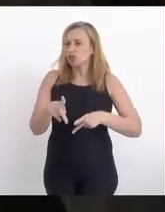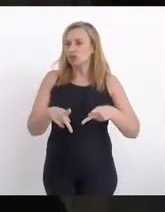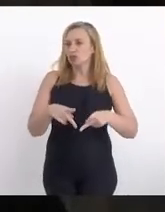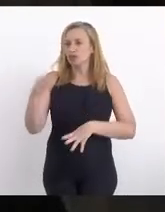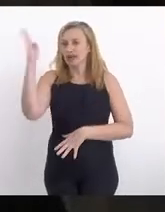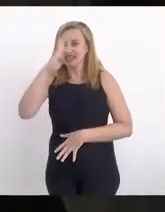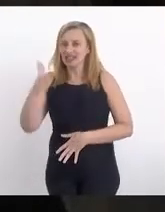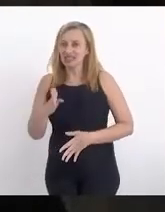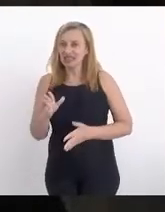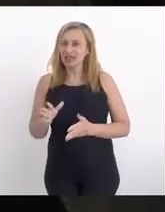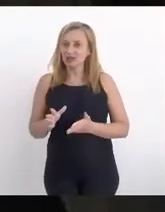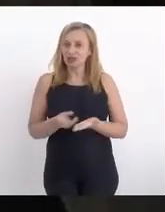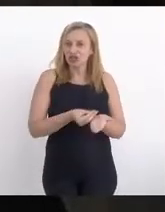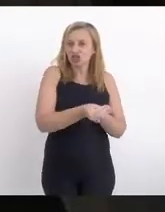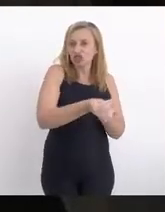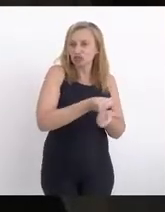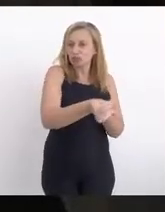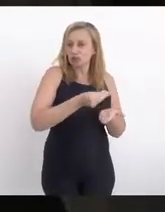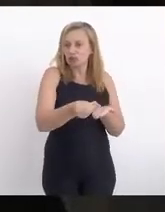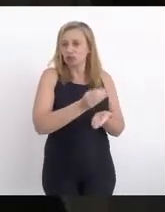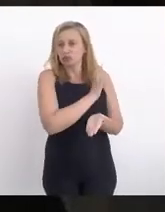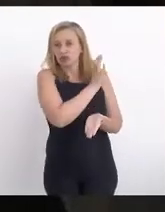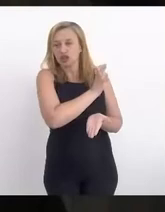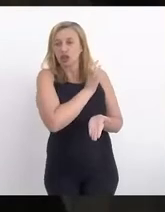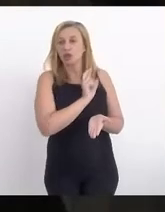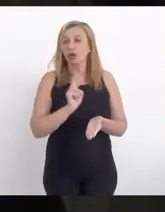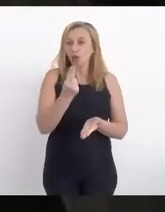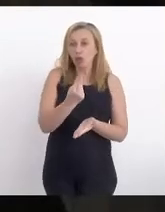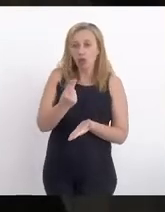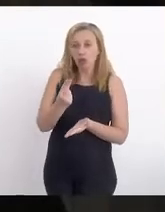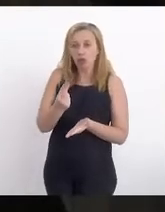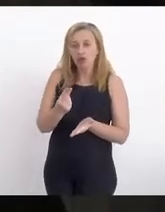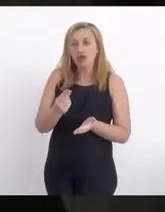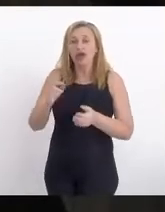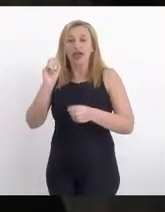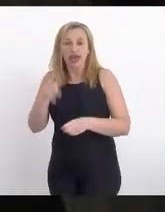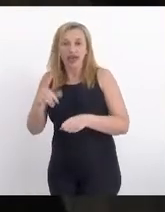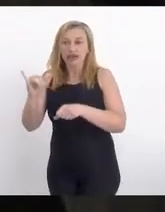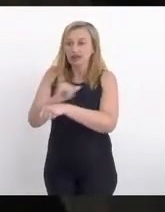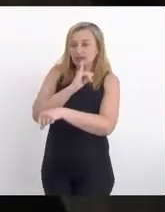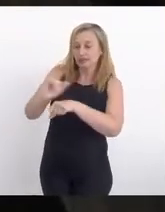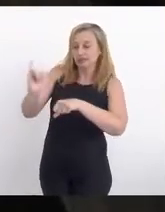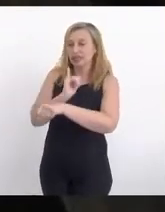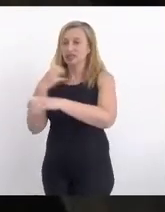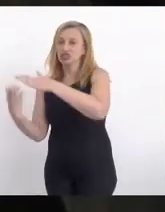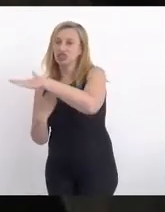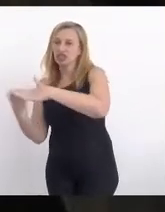ou ela é uma empresa estatal, estratégica, para o nosso país?